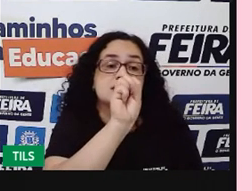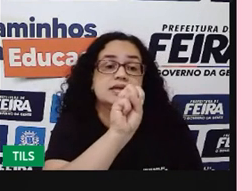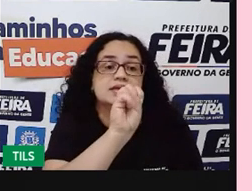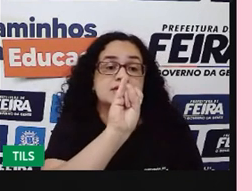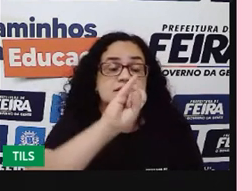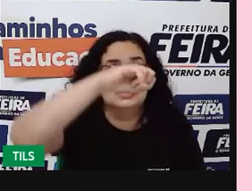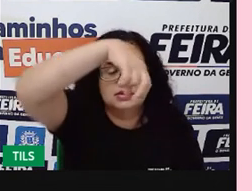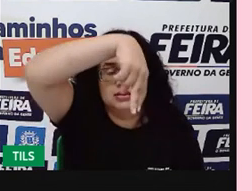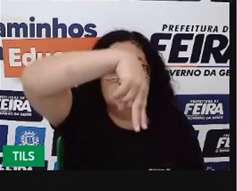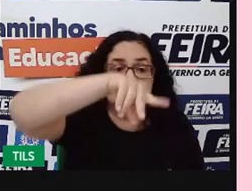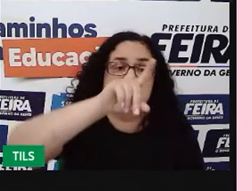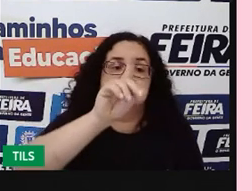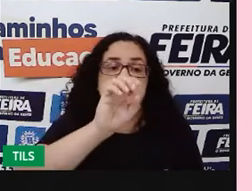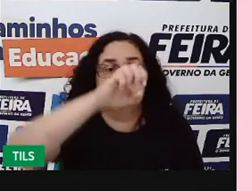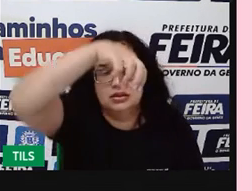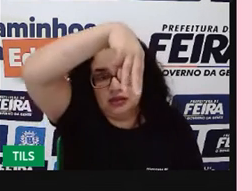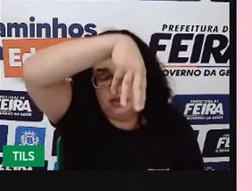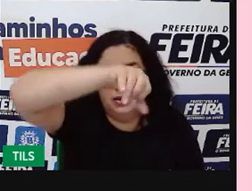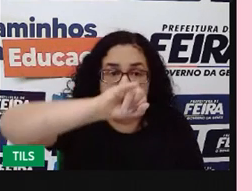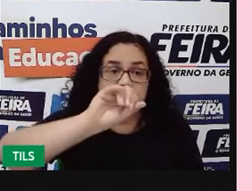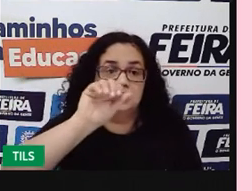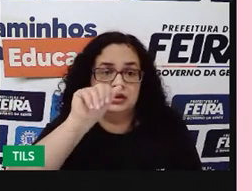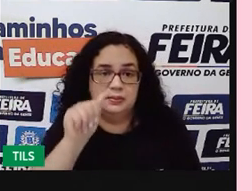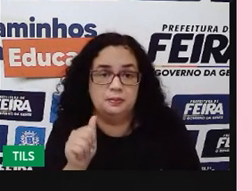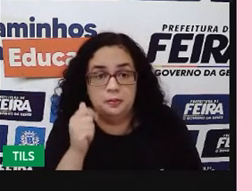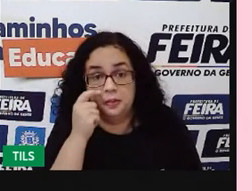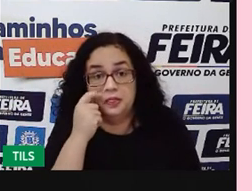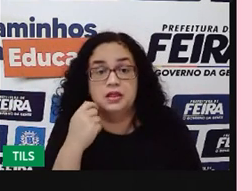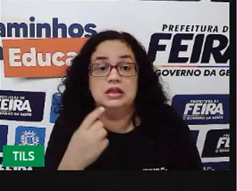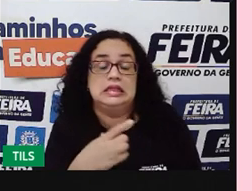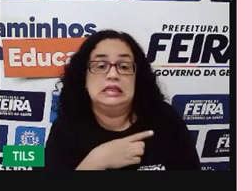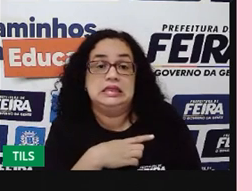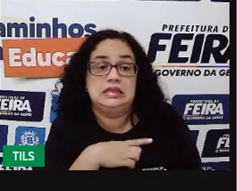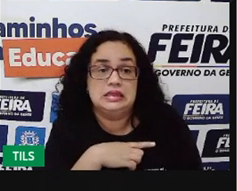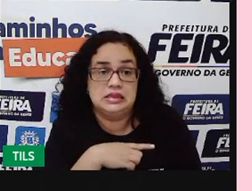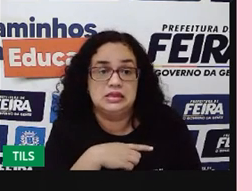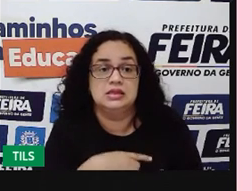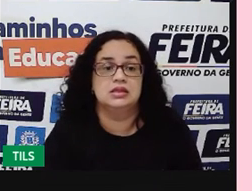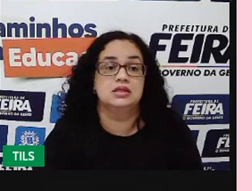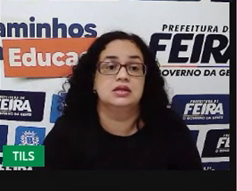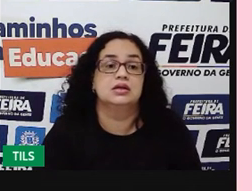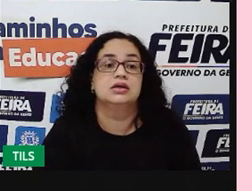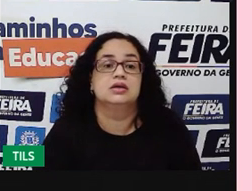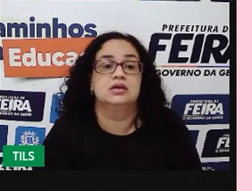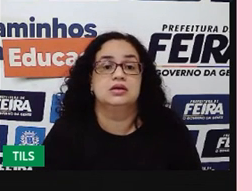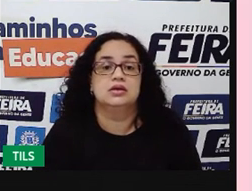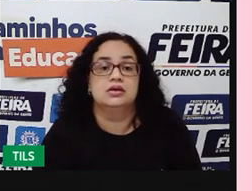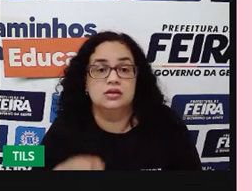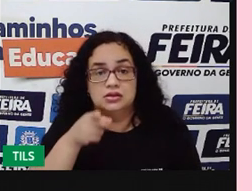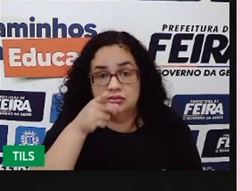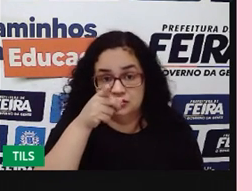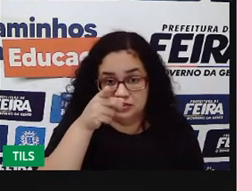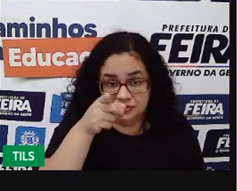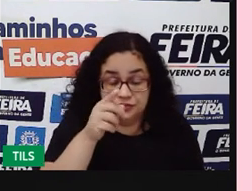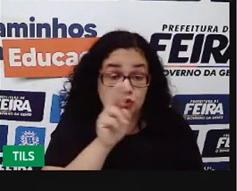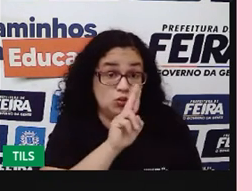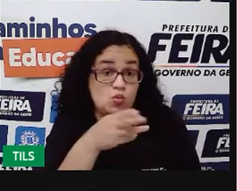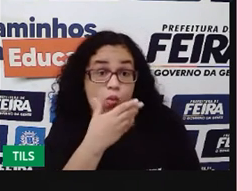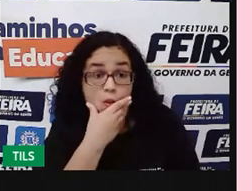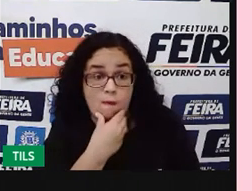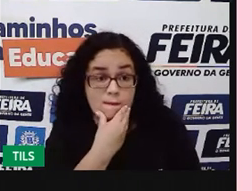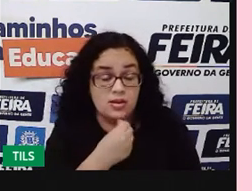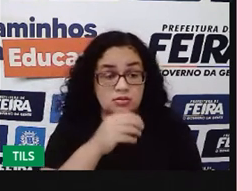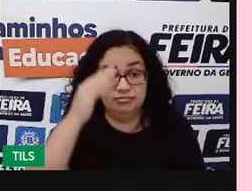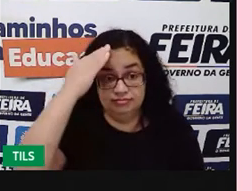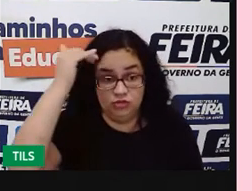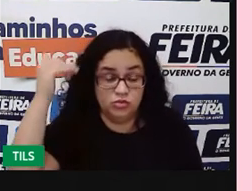sindemia. O termo, foi criado, esse termo, sindemia, ele foi criado por Merrius Singer, e é